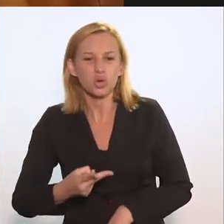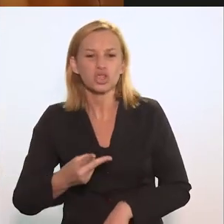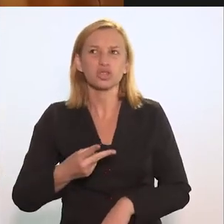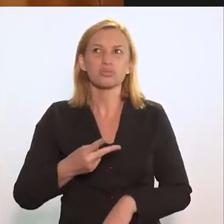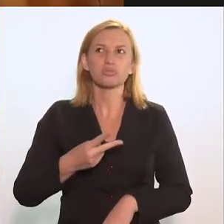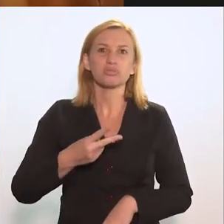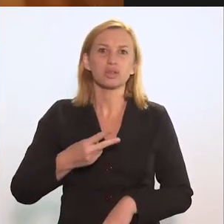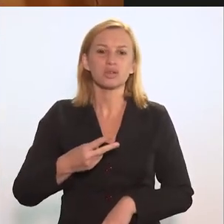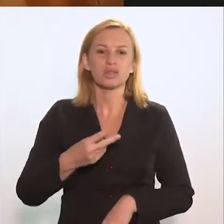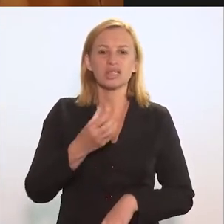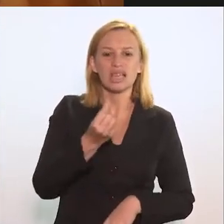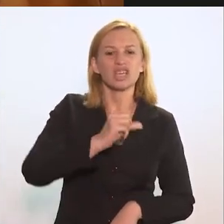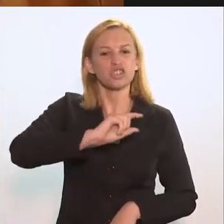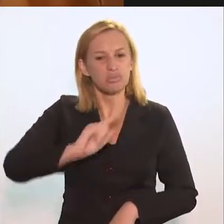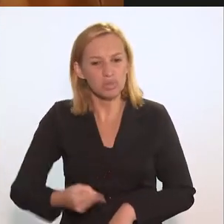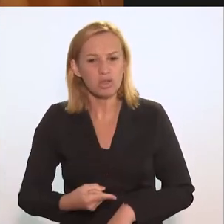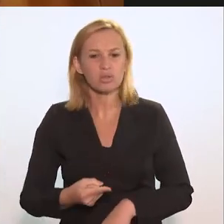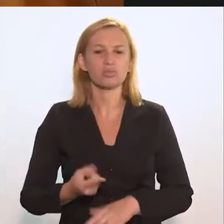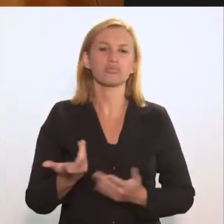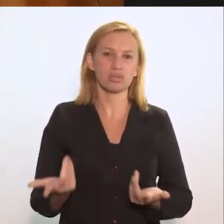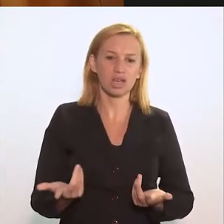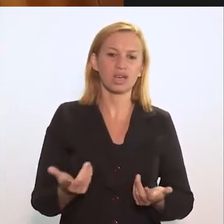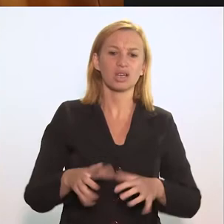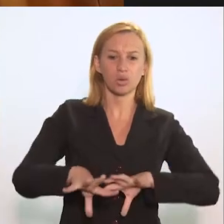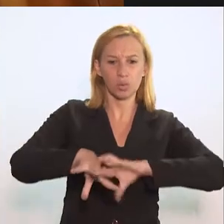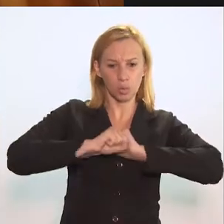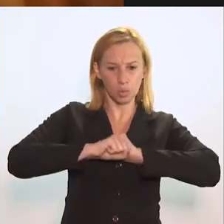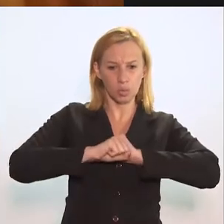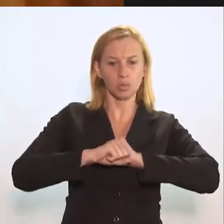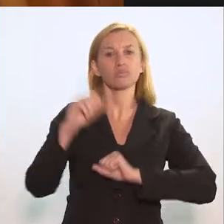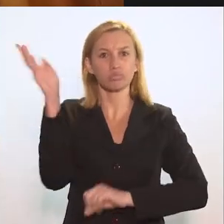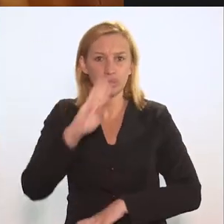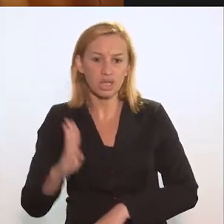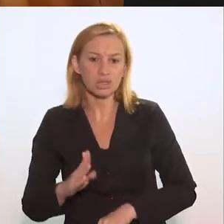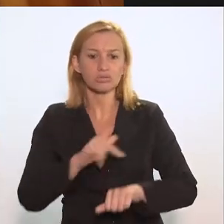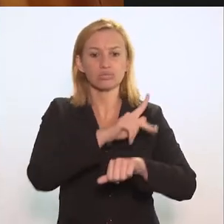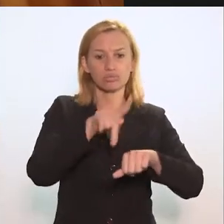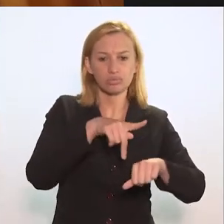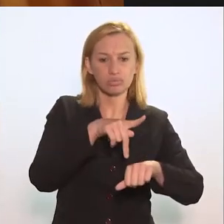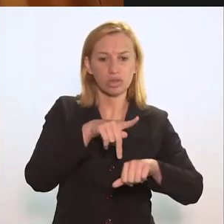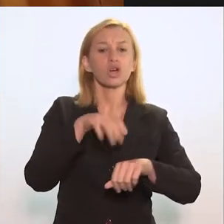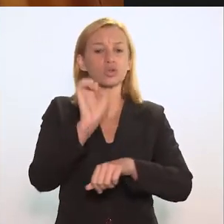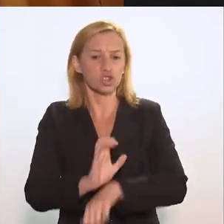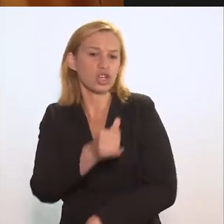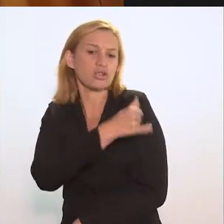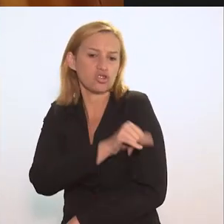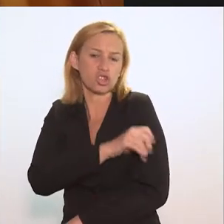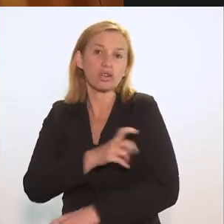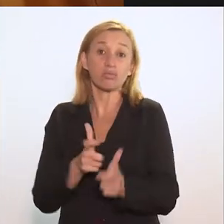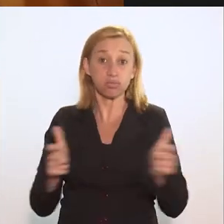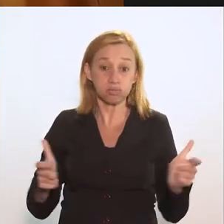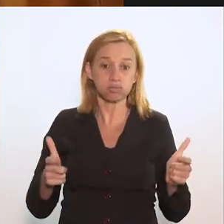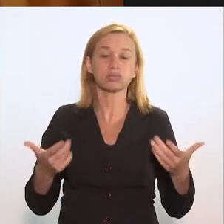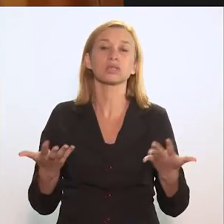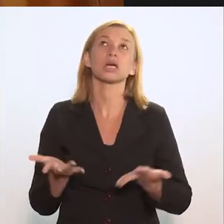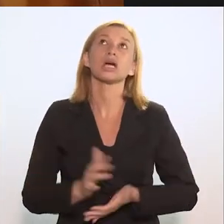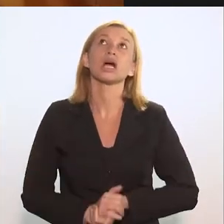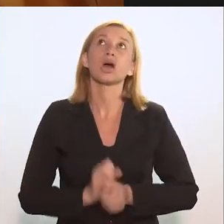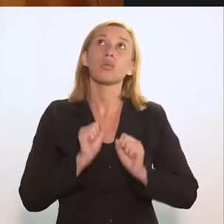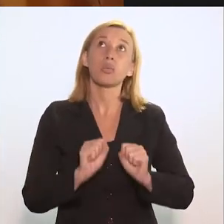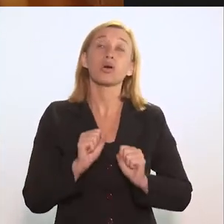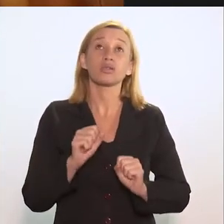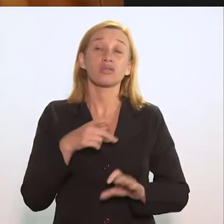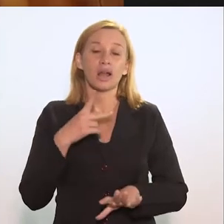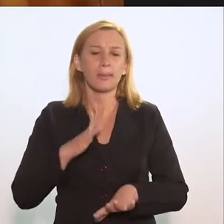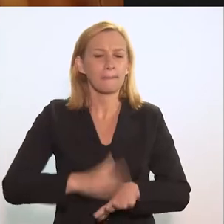São mais de 2 mil por 100 mil em termos de incidência. A falou da incidência do Brasil e do estado do Rio de Janeiro, que é bastante alta.